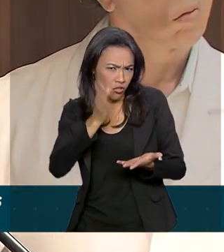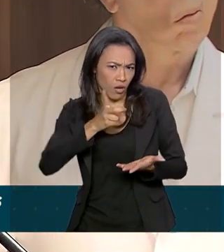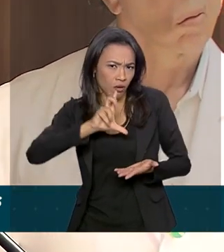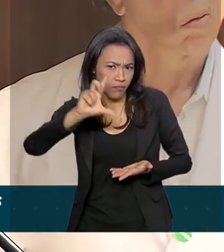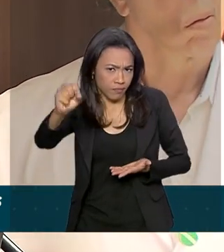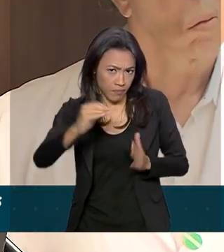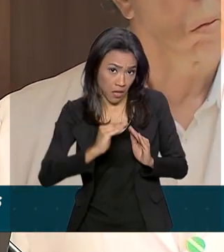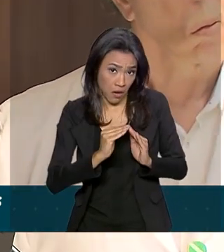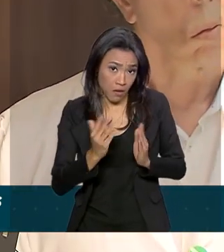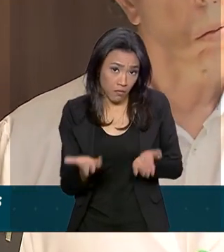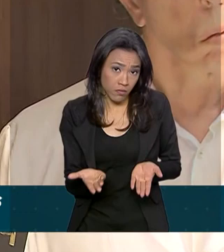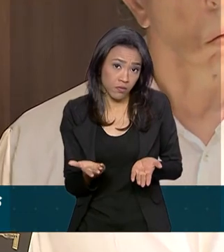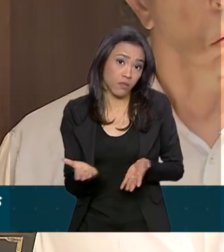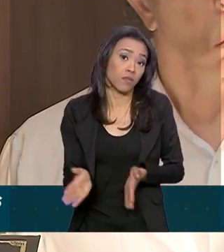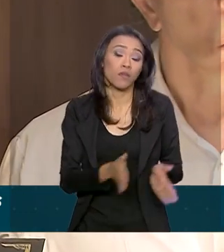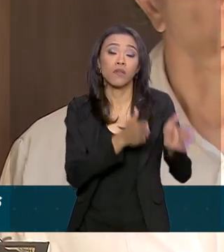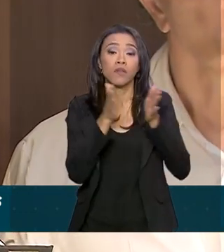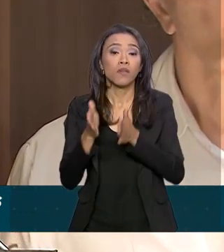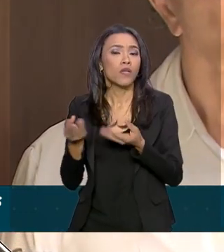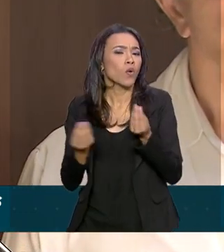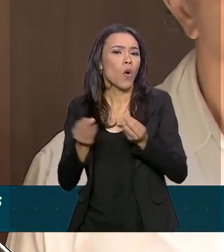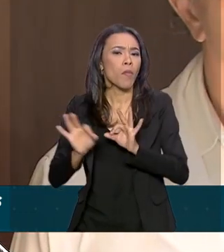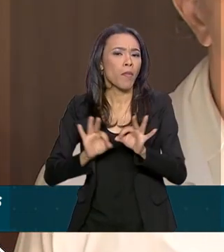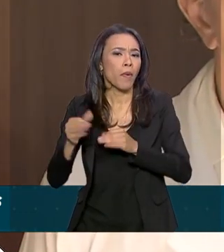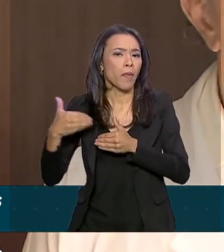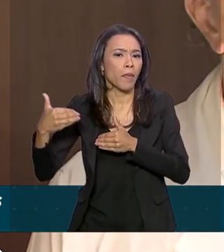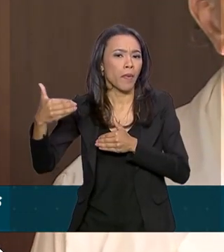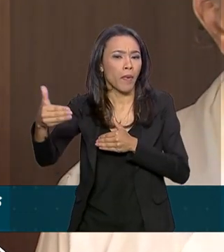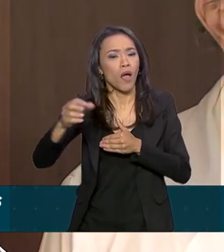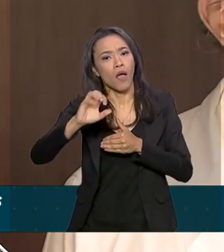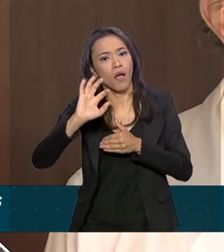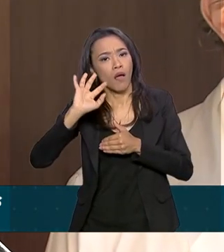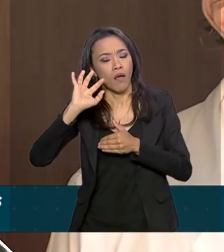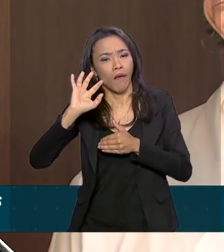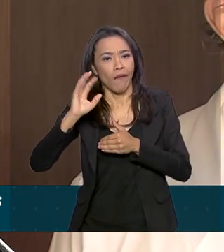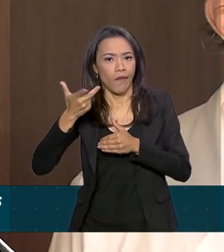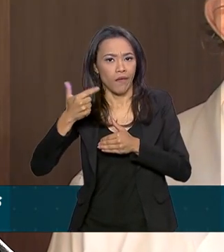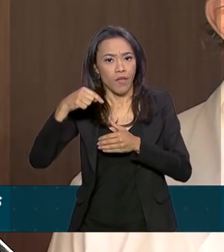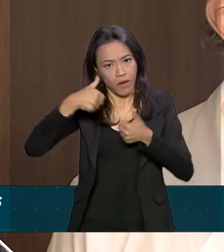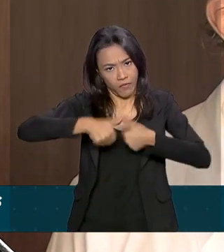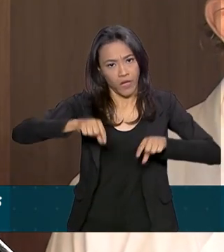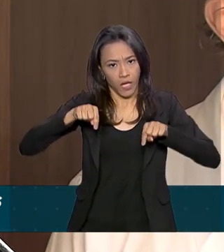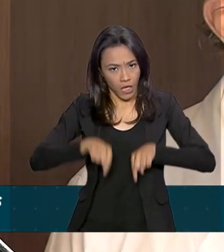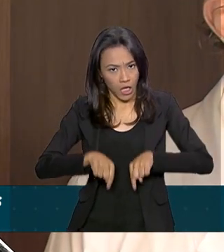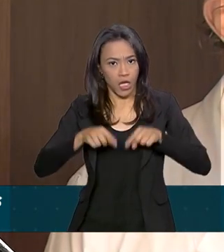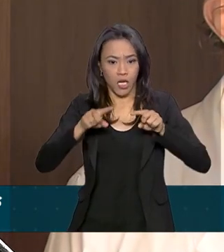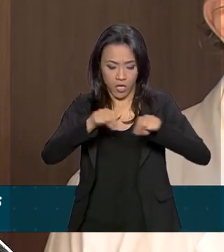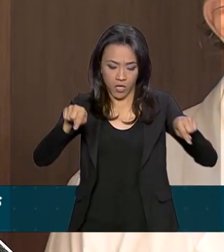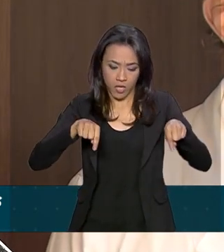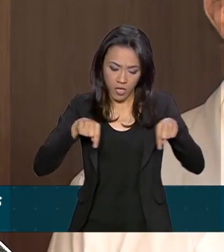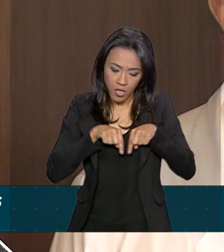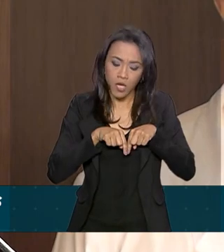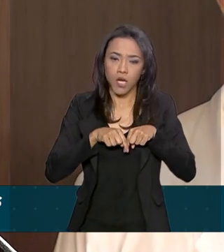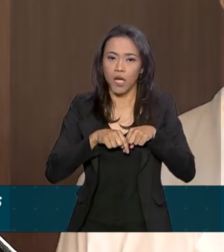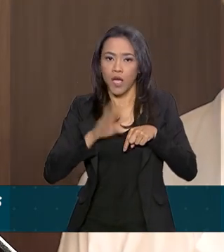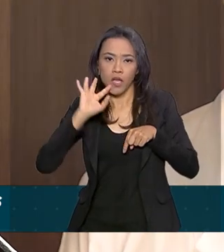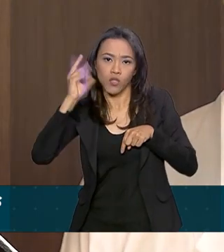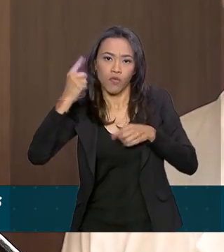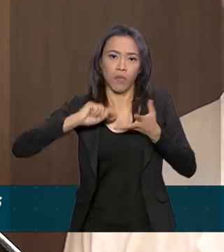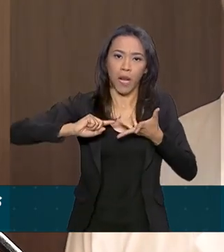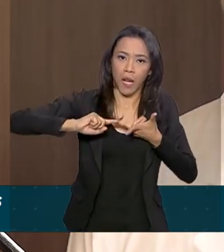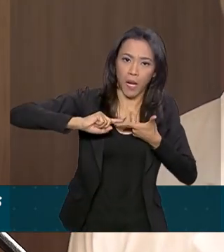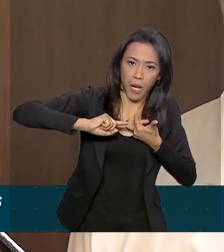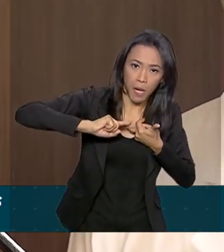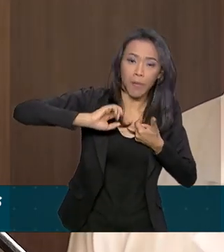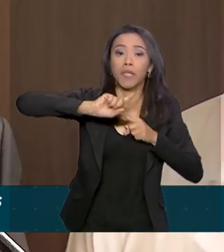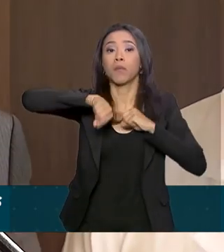E como é que vão ser os próximos dias? A ideia é que ele fique despachando aqui do hospital até que receba alta e vá direto para Brasília?